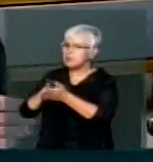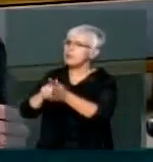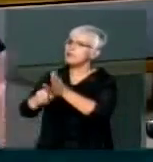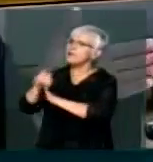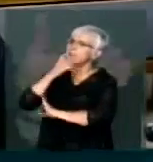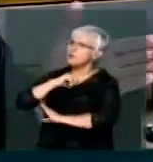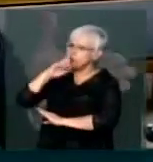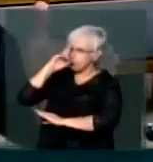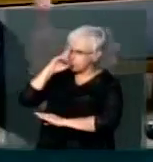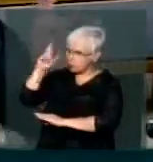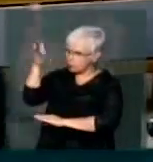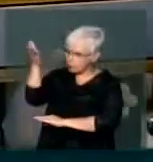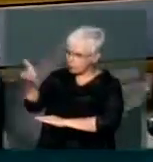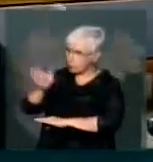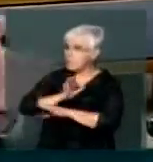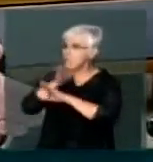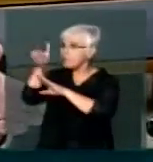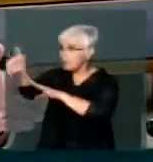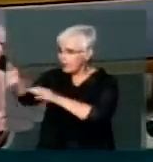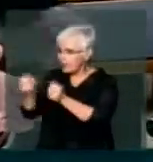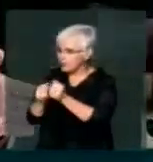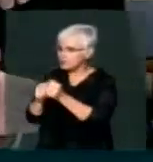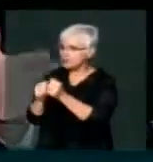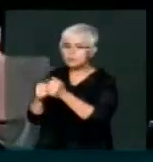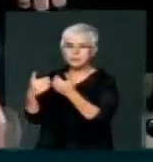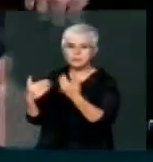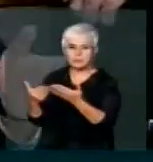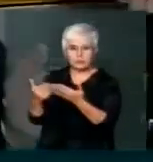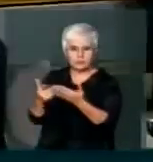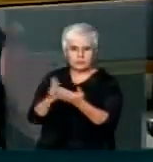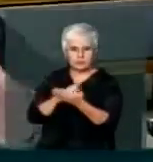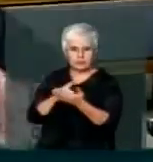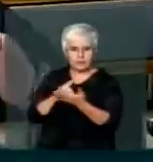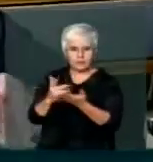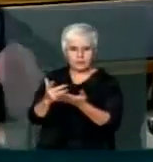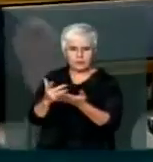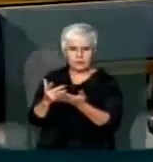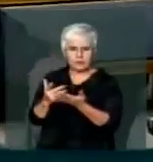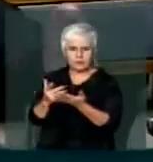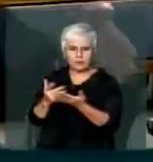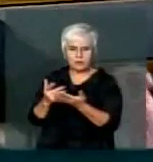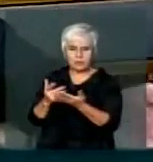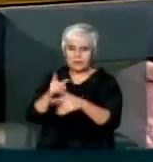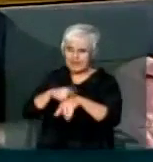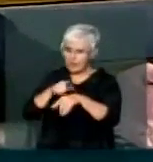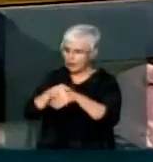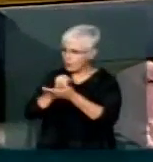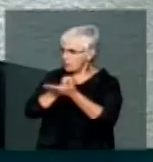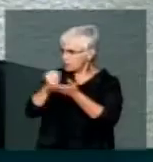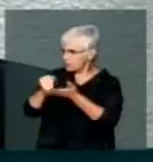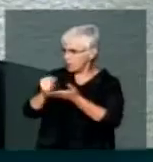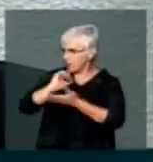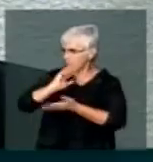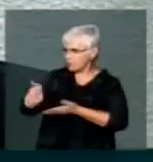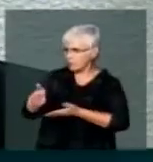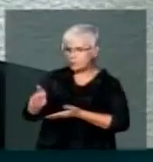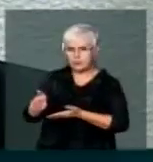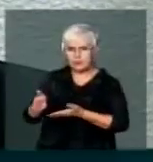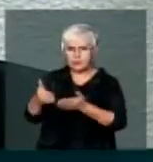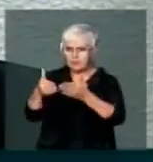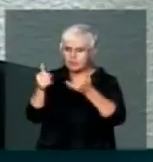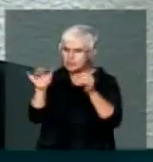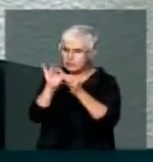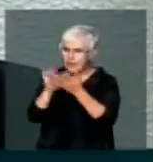Vossa senhoria Todos o que antecederam e sucederam a vossa senhoria Tiveram passaporte diplomático Automaticamente Sim Não houve